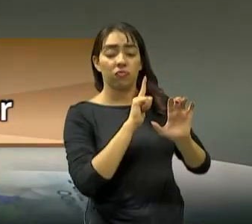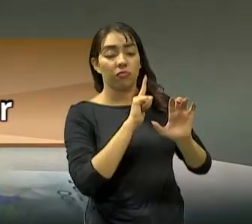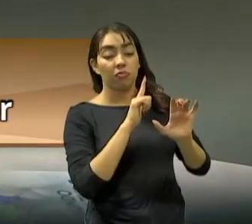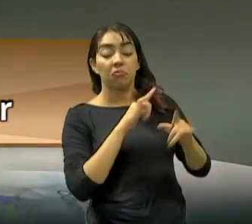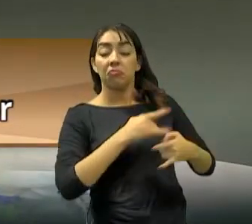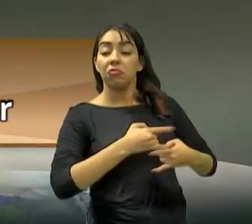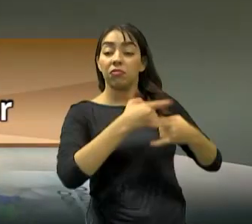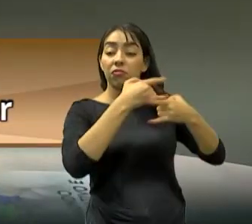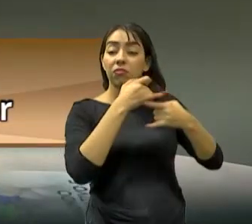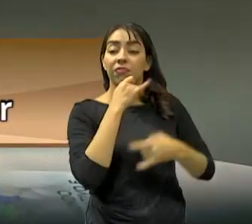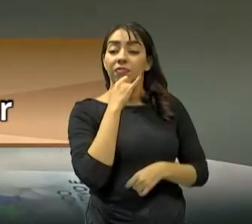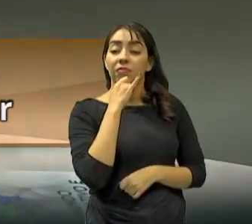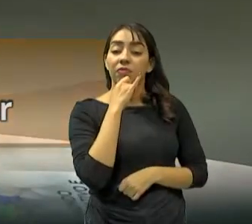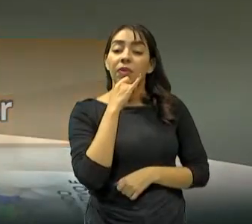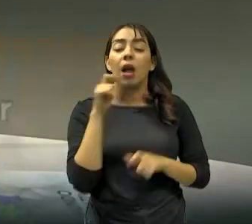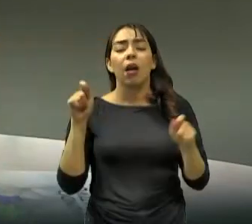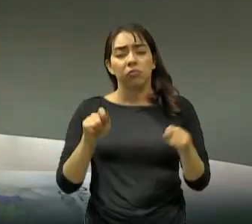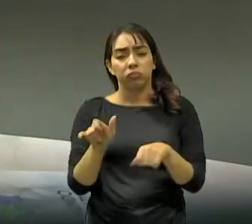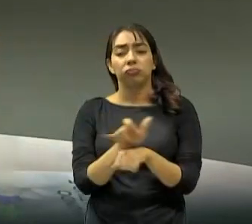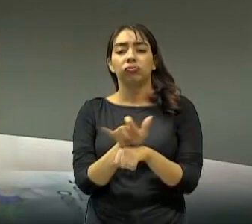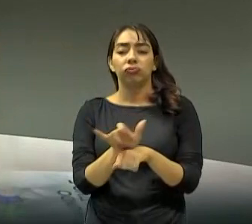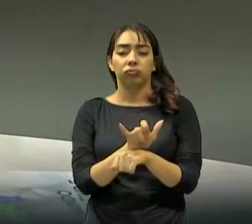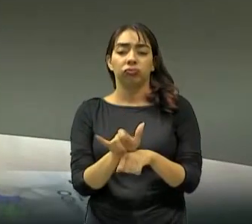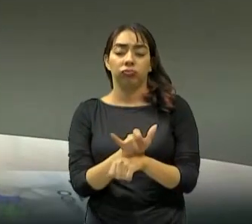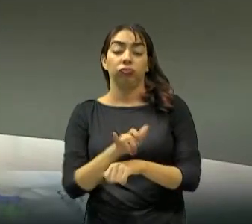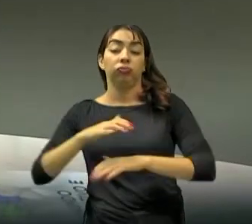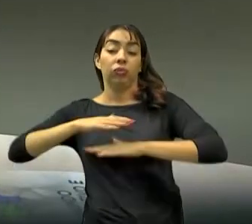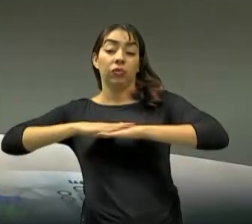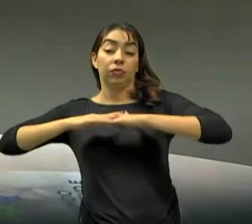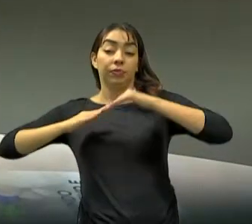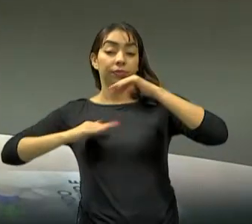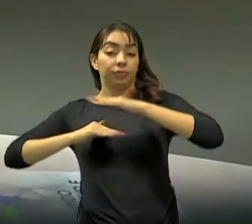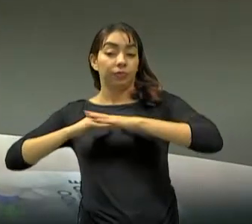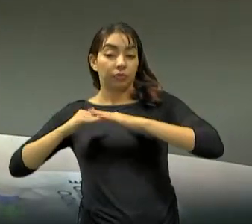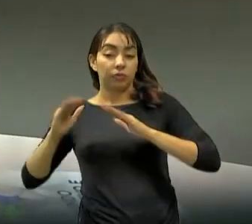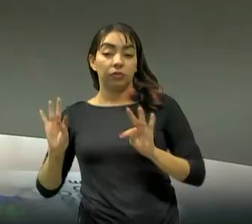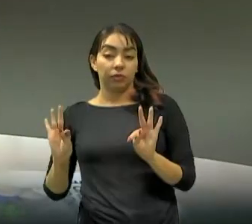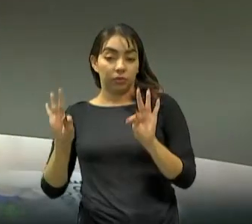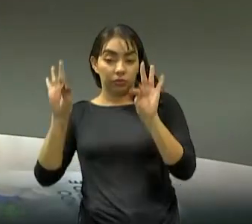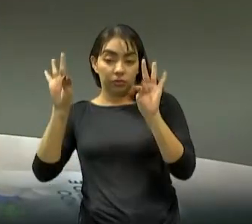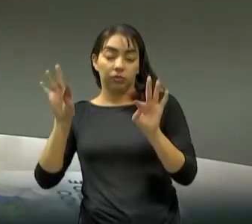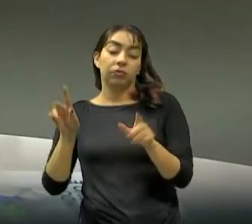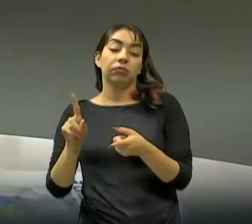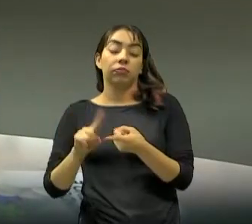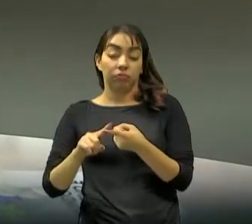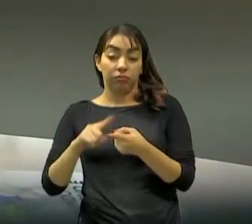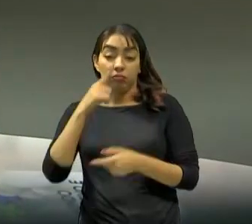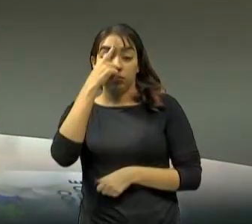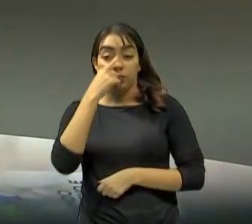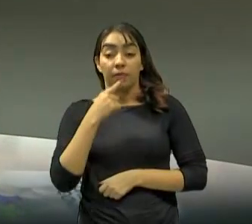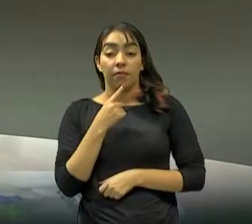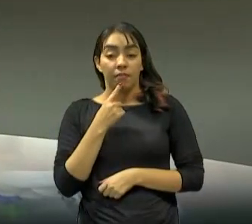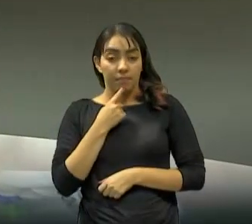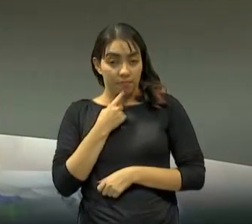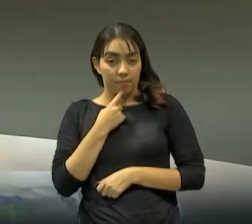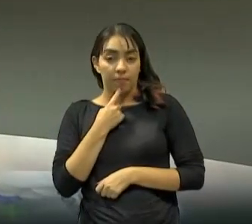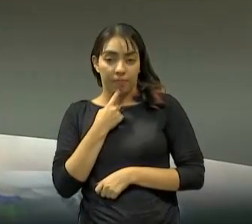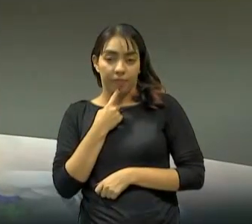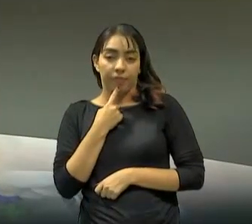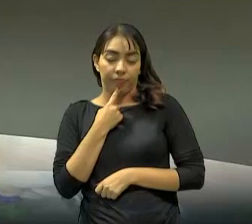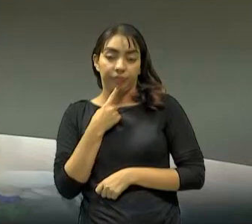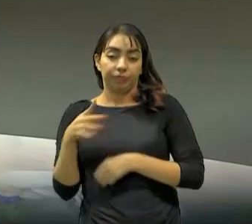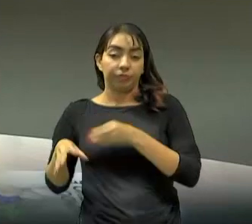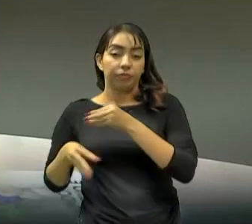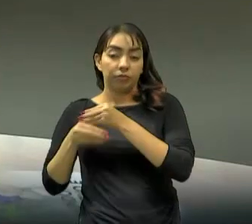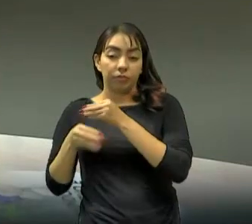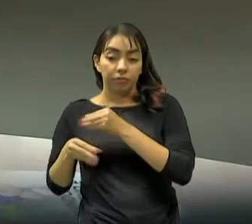tudo isso é um novo convite a esse novo profissional moderno nas organizações, abrindo-se para o novo